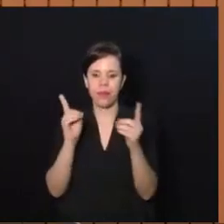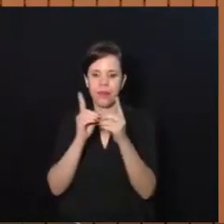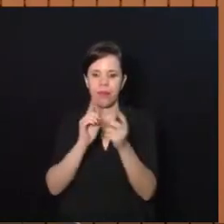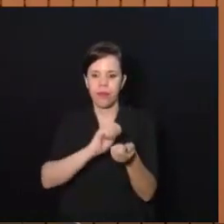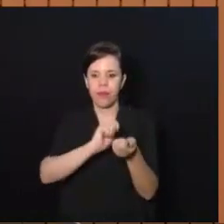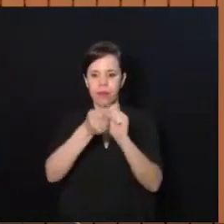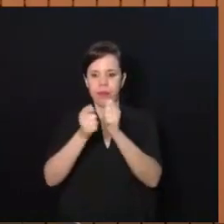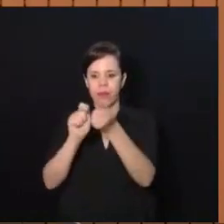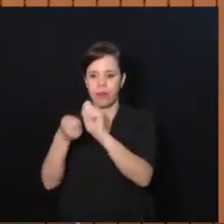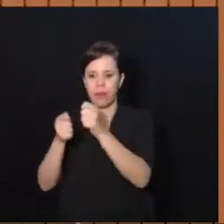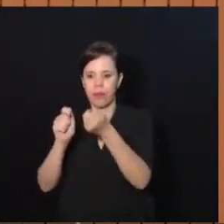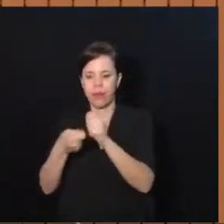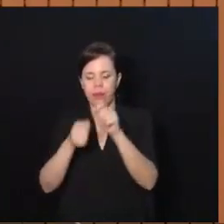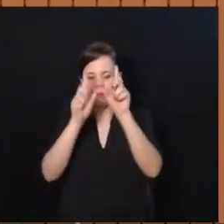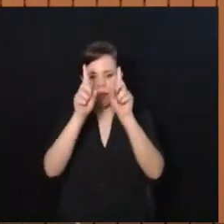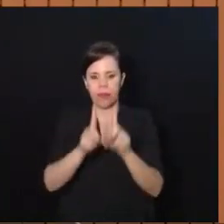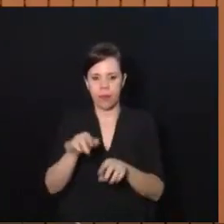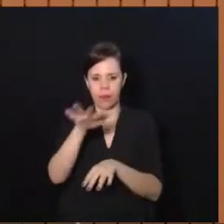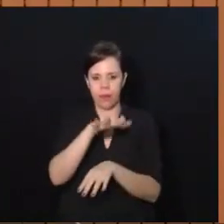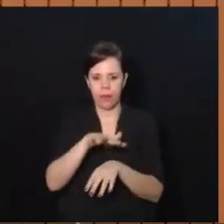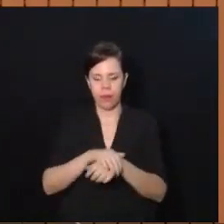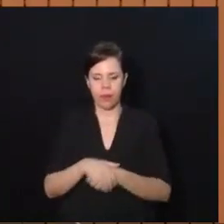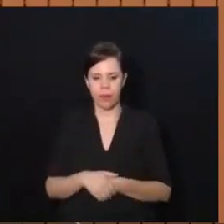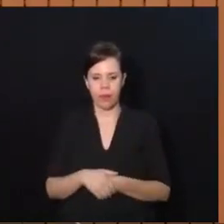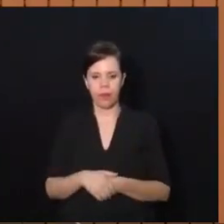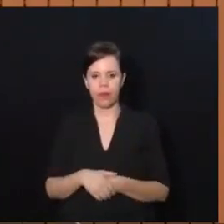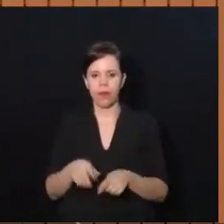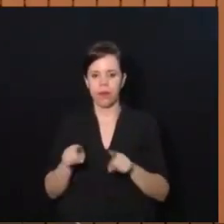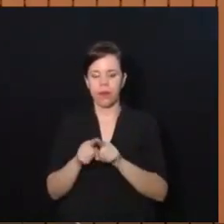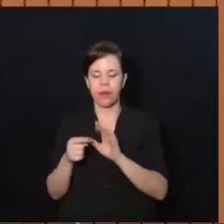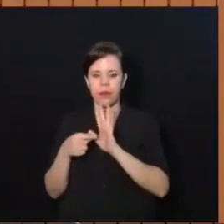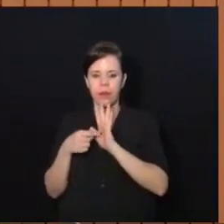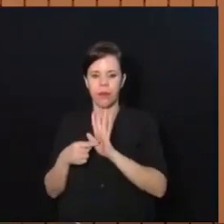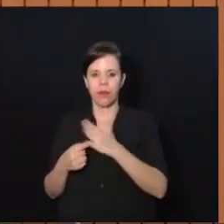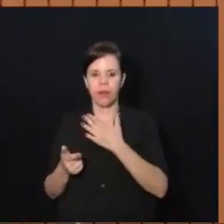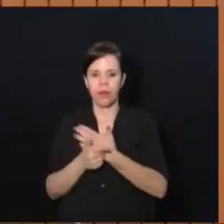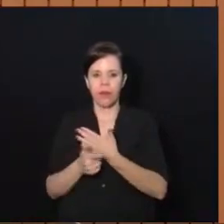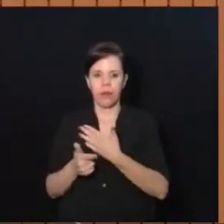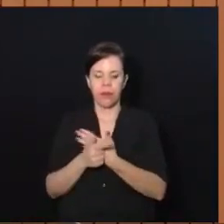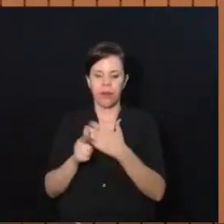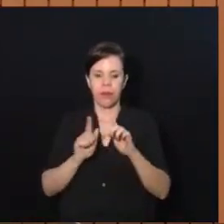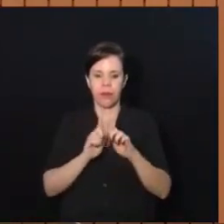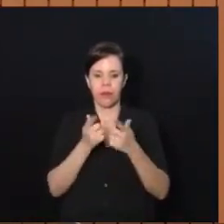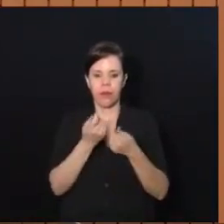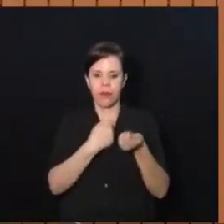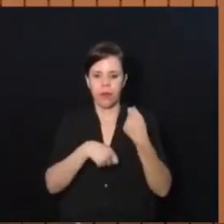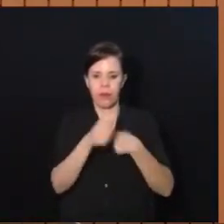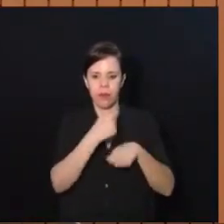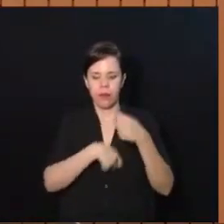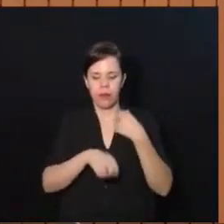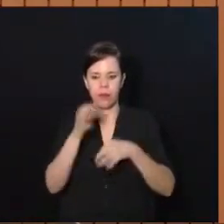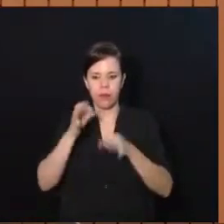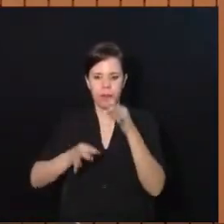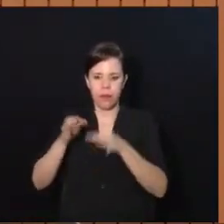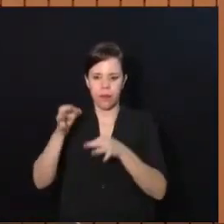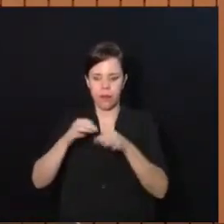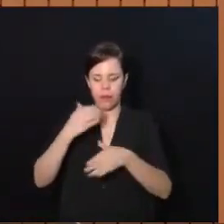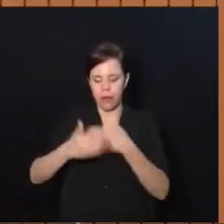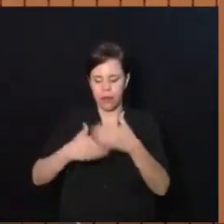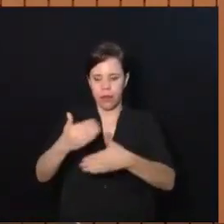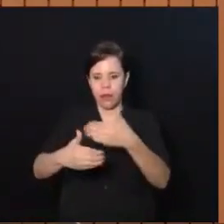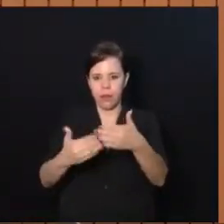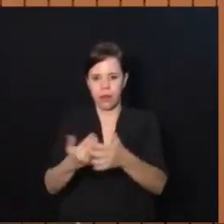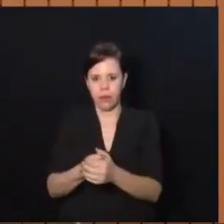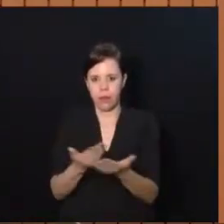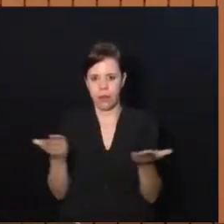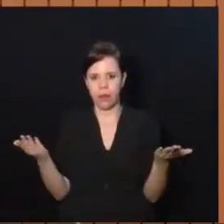reabilitação para as pessoas com deficiência. Vai destacar também o papel dos gestores e do judiciário neste processo. Então,